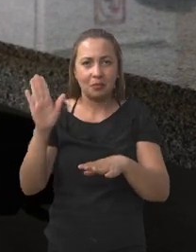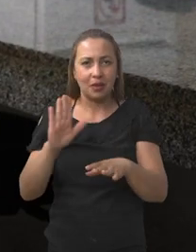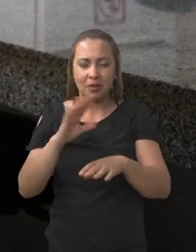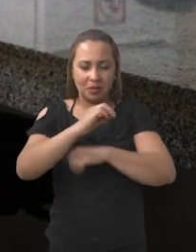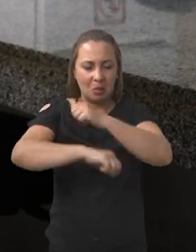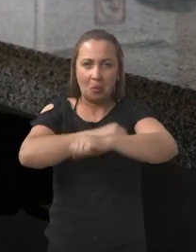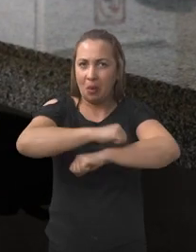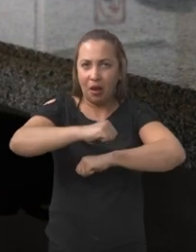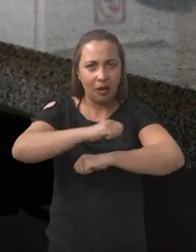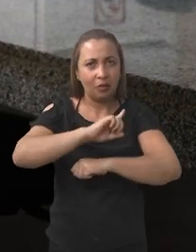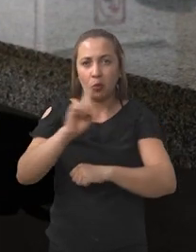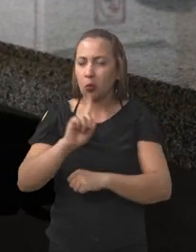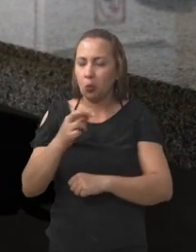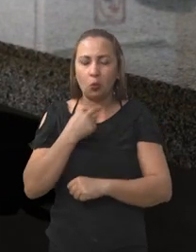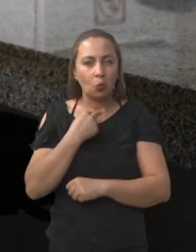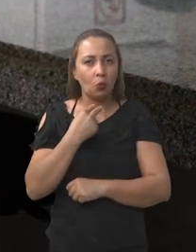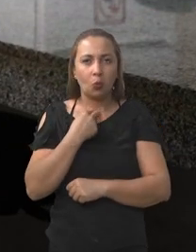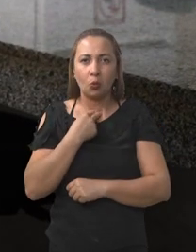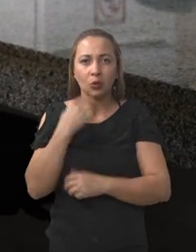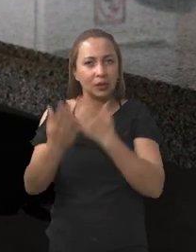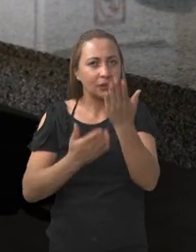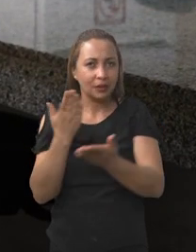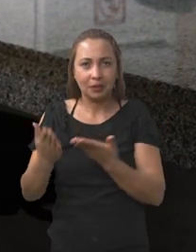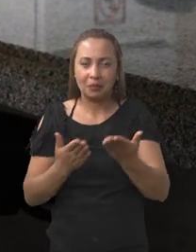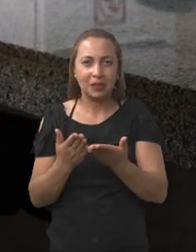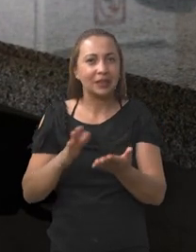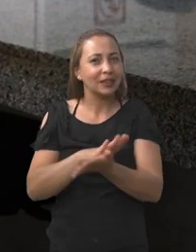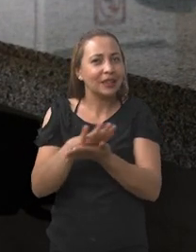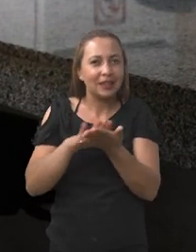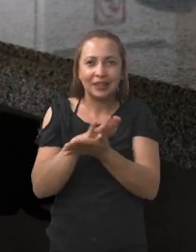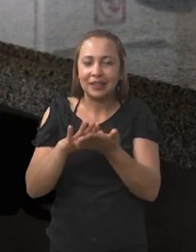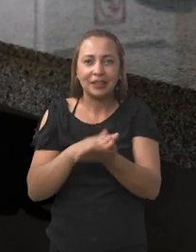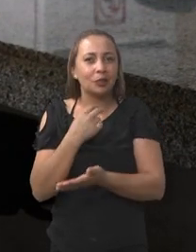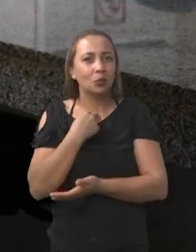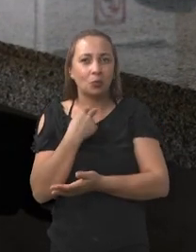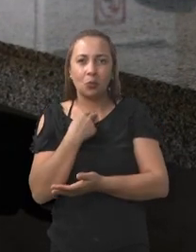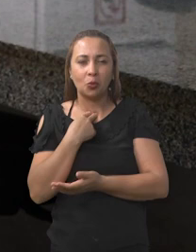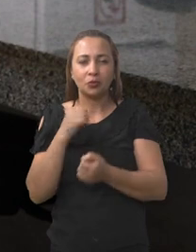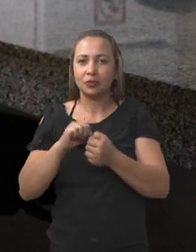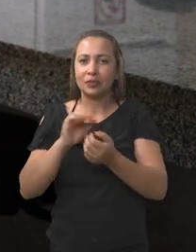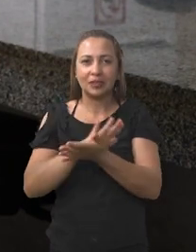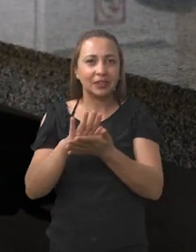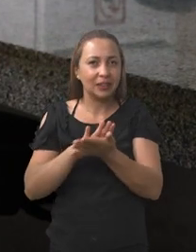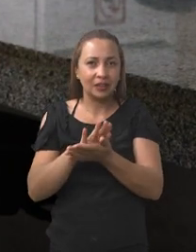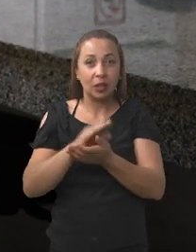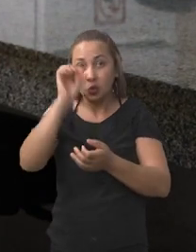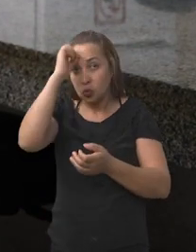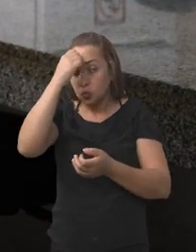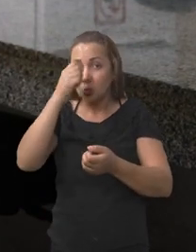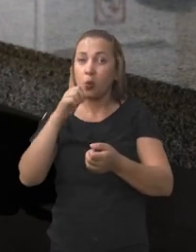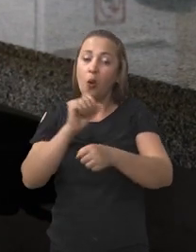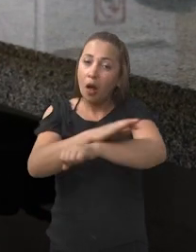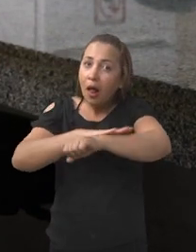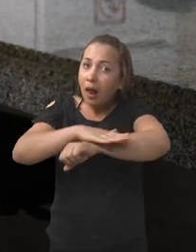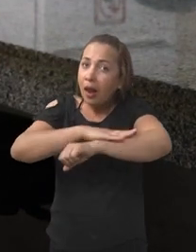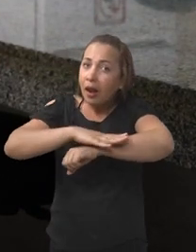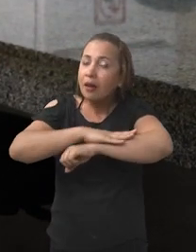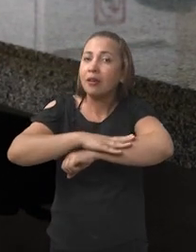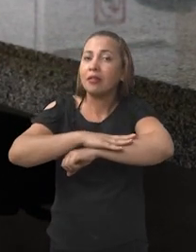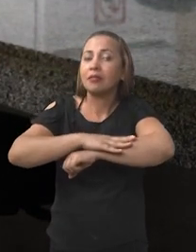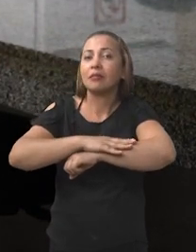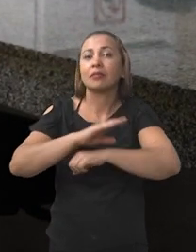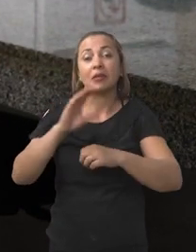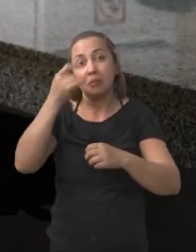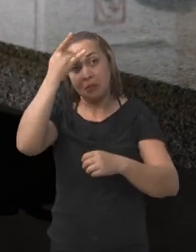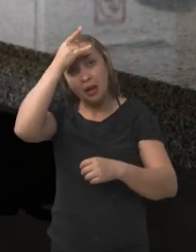tratamento, torniquete, nada, não se faz nada. Lava-se o local com água e sabão para evitar